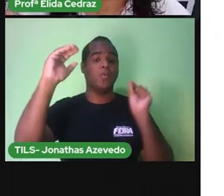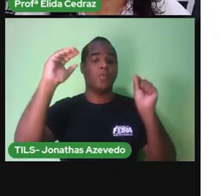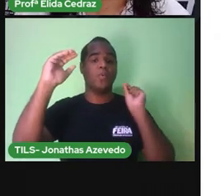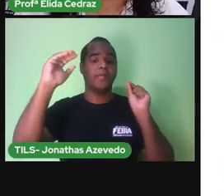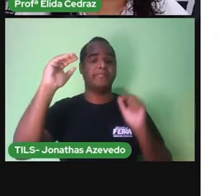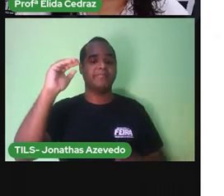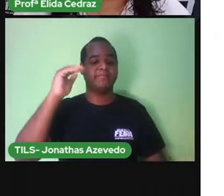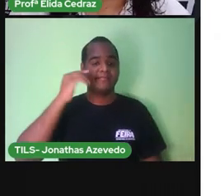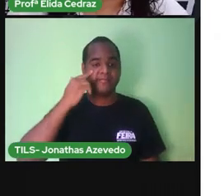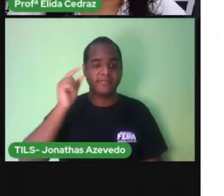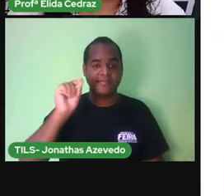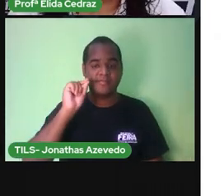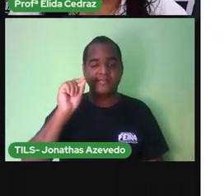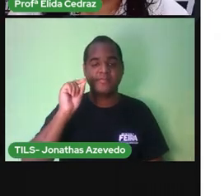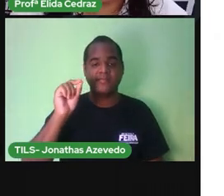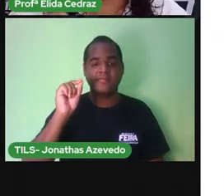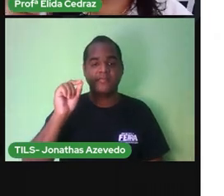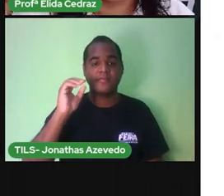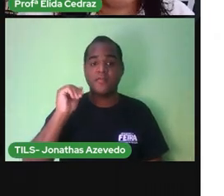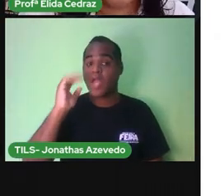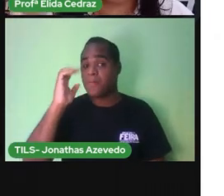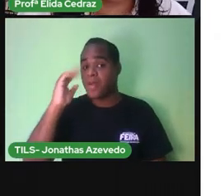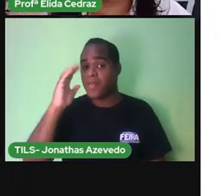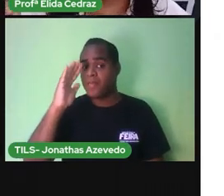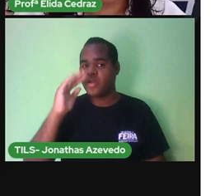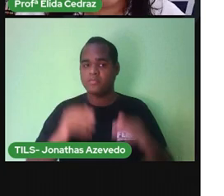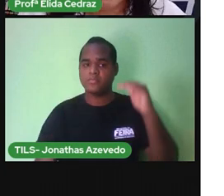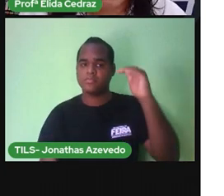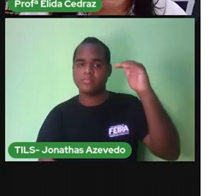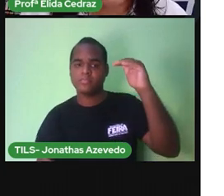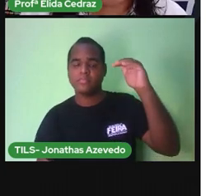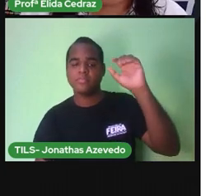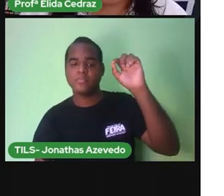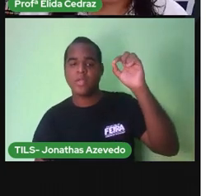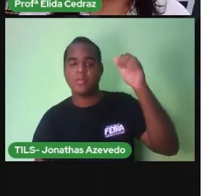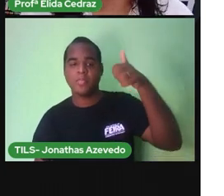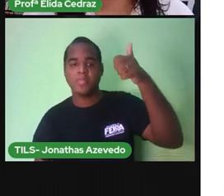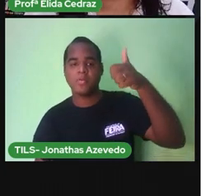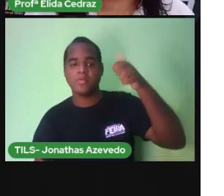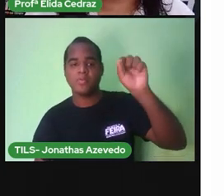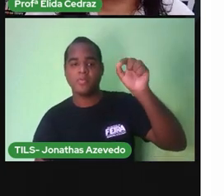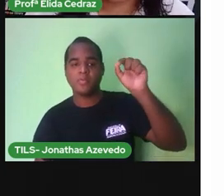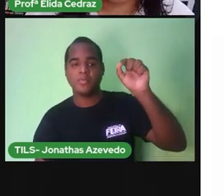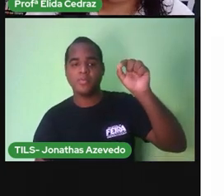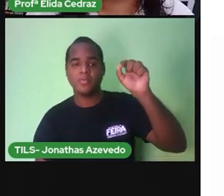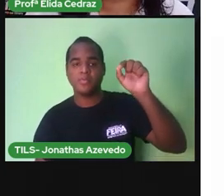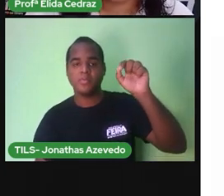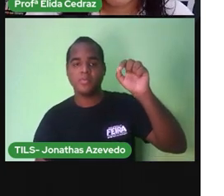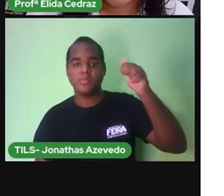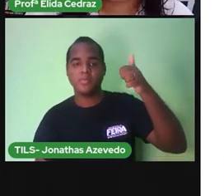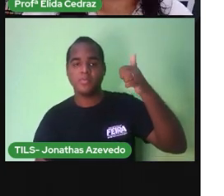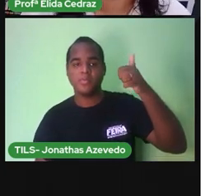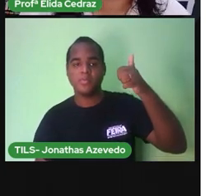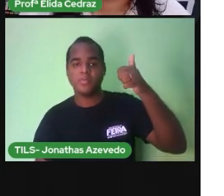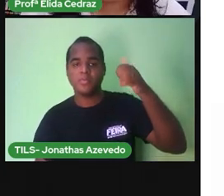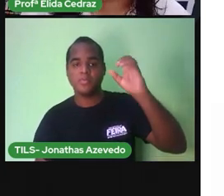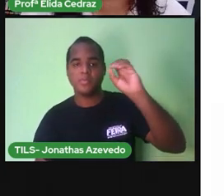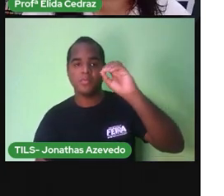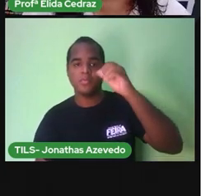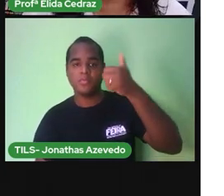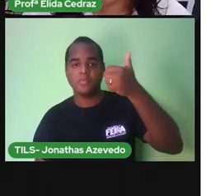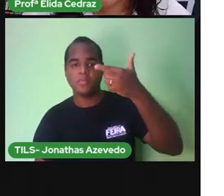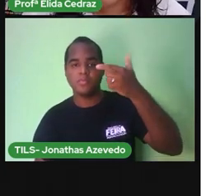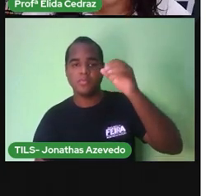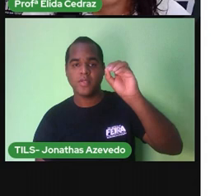o número Que vem No caso de ser maior Qual o que vem primeiro 110 100 120